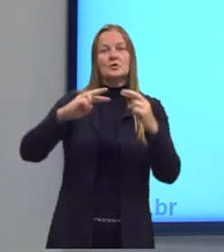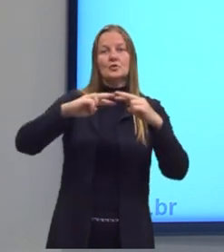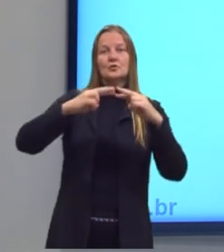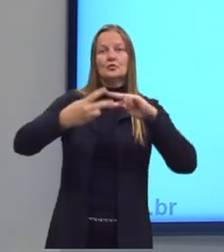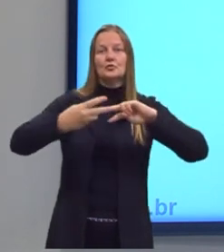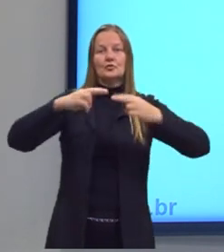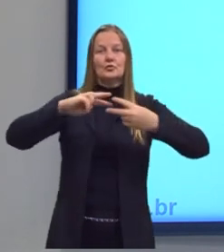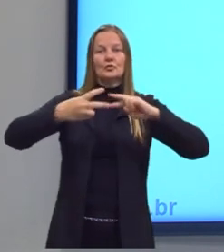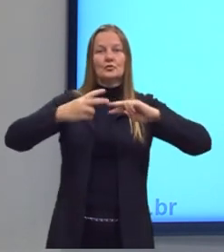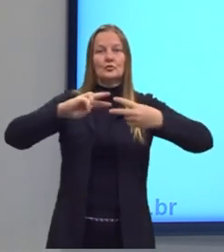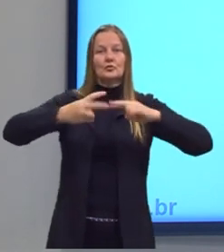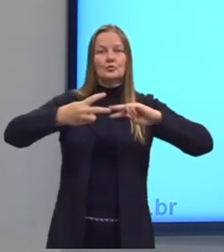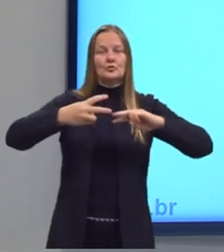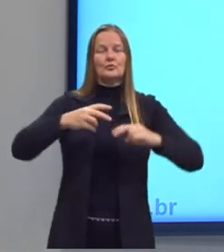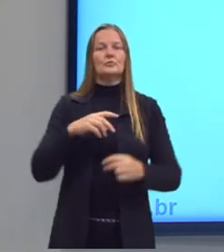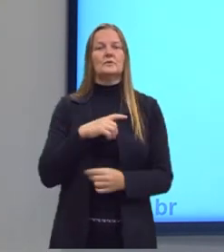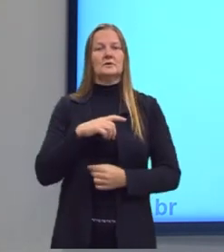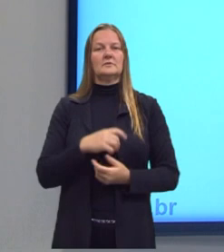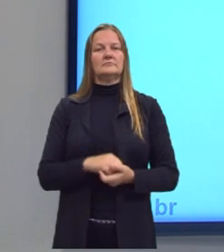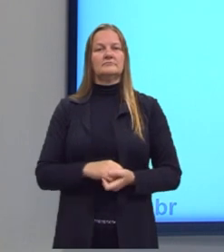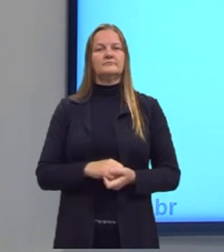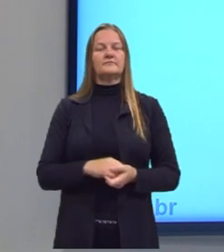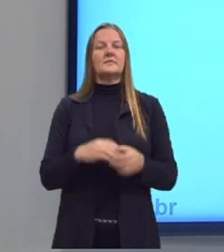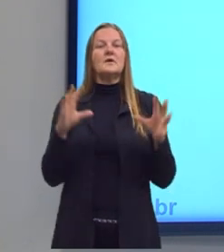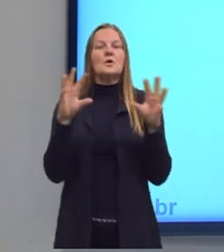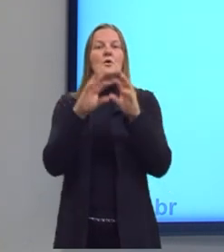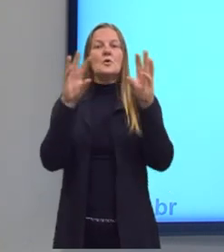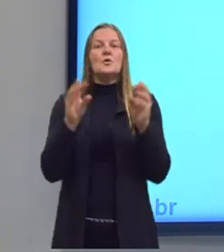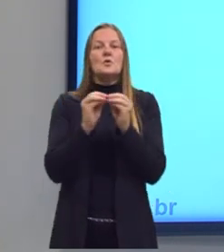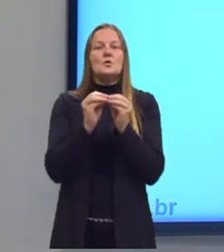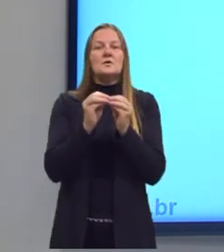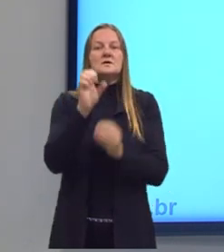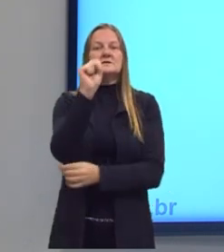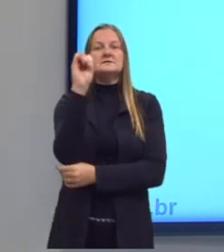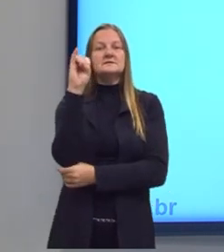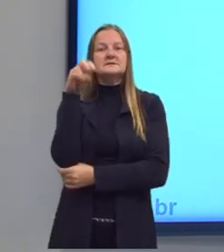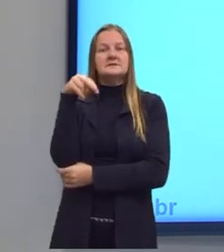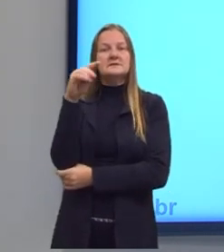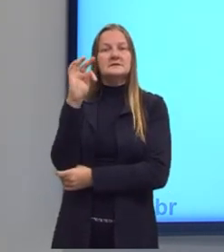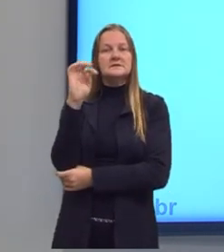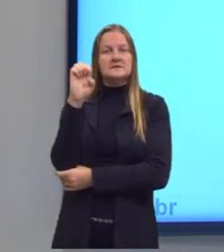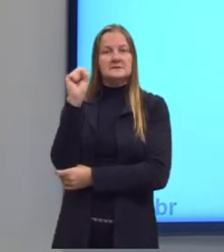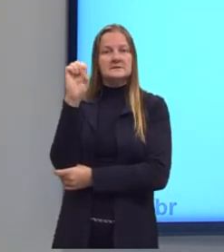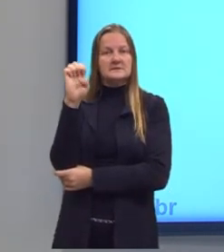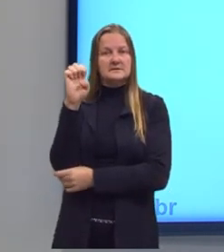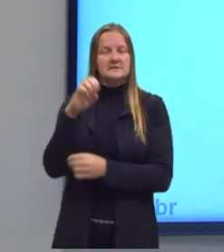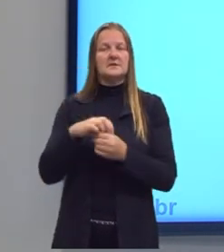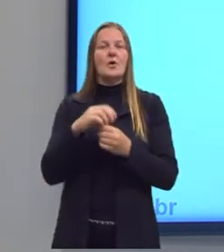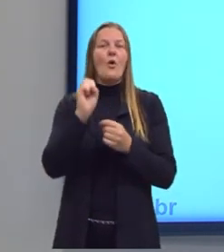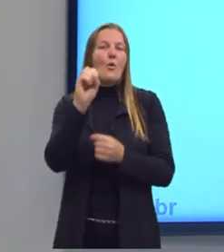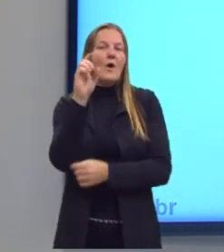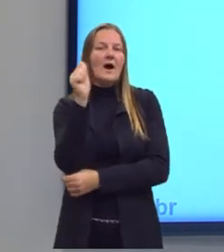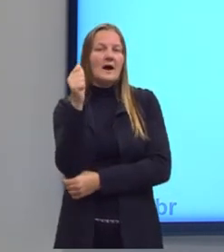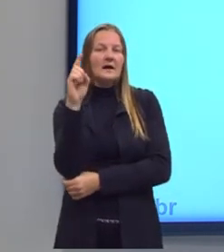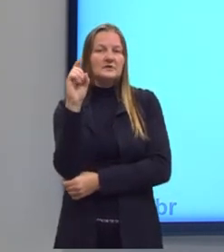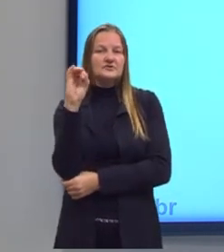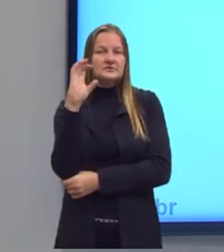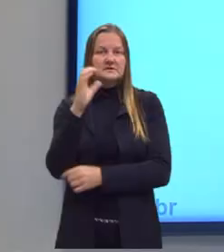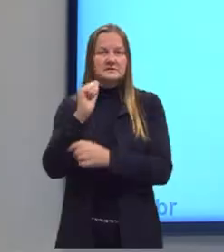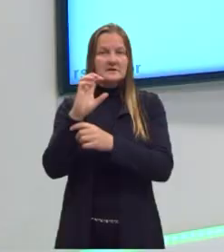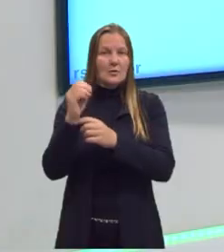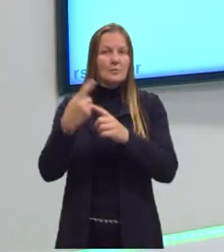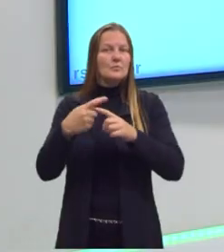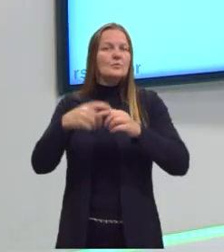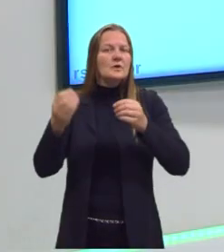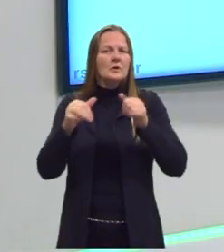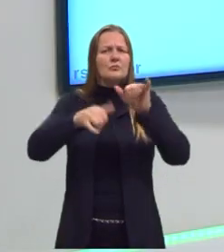Então, o são essas reações de síntese ou adição? O nome adição a gente consegue entender um pouquinho assim lá com o que ocorre